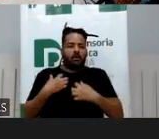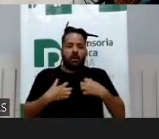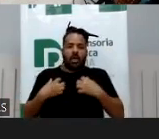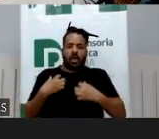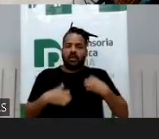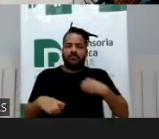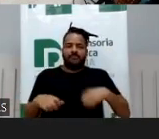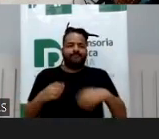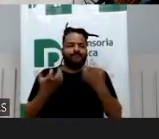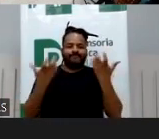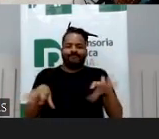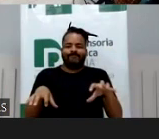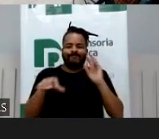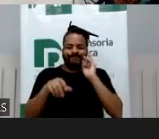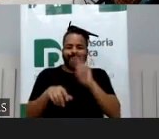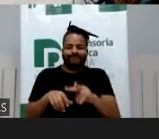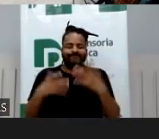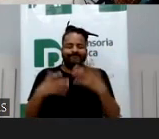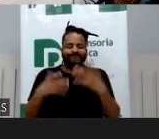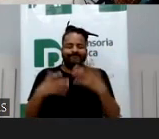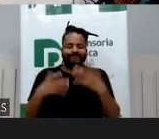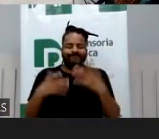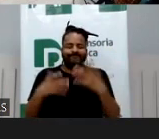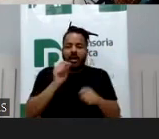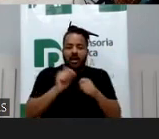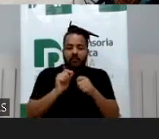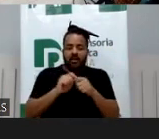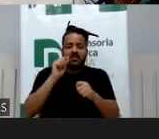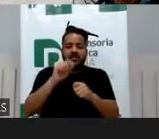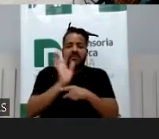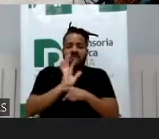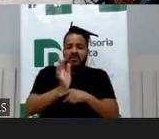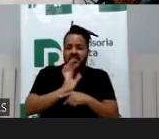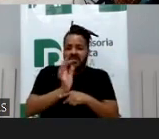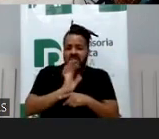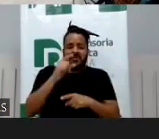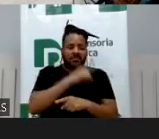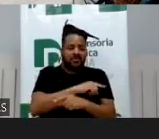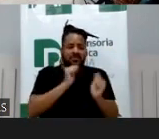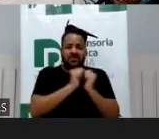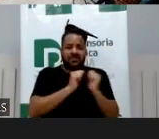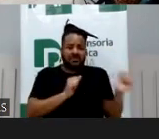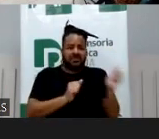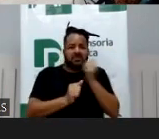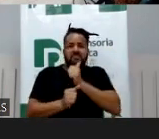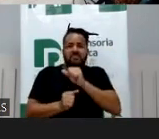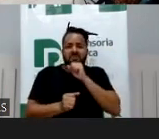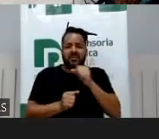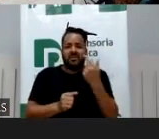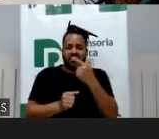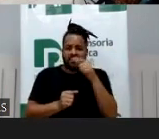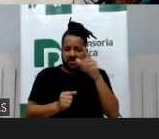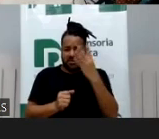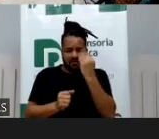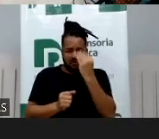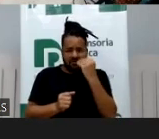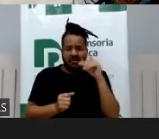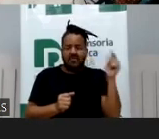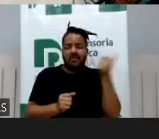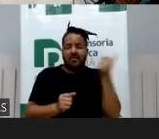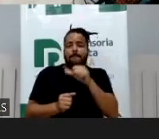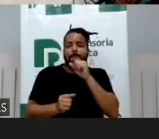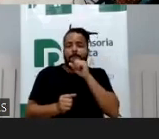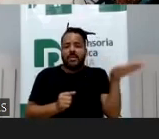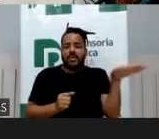ver, né, ela fazia vida, muitas vezes, com a própria mãe, e esse que tá aí, retratado nessa foto, é um vídeo em que a mãe